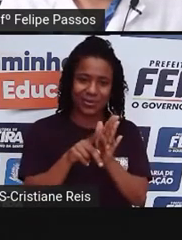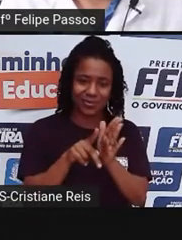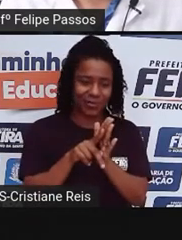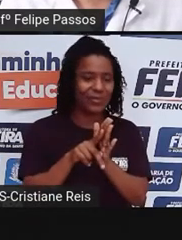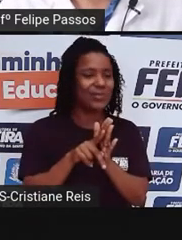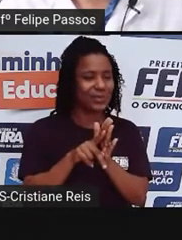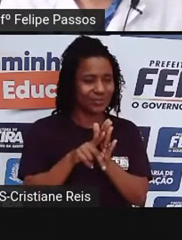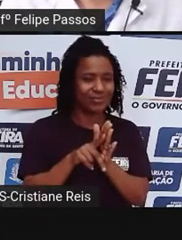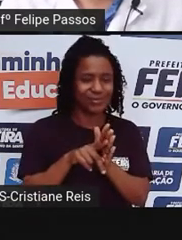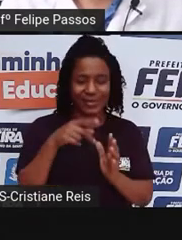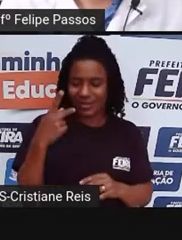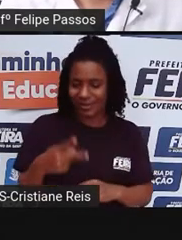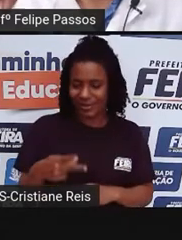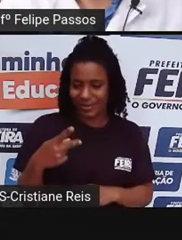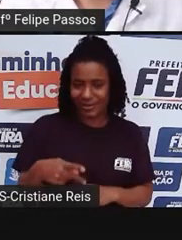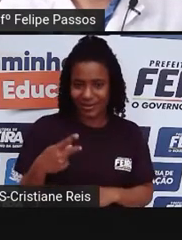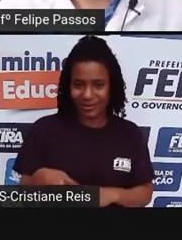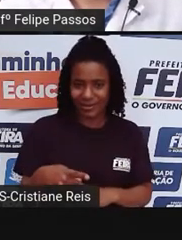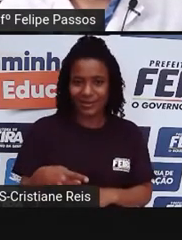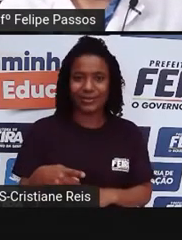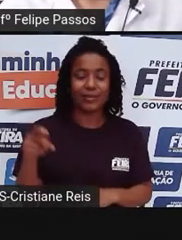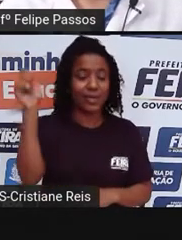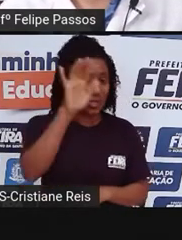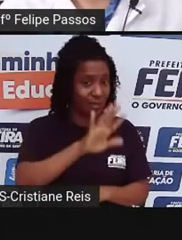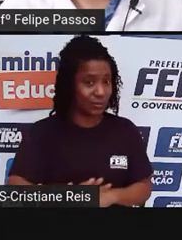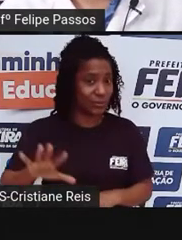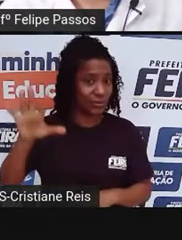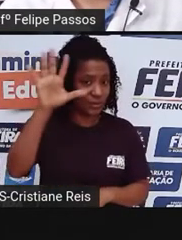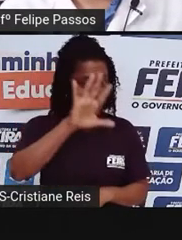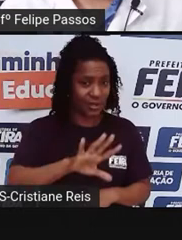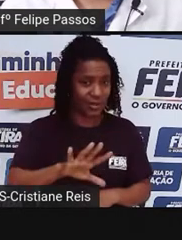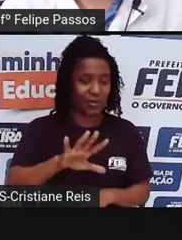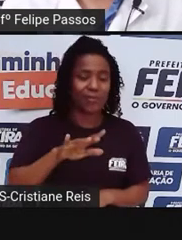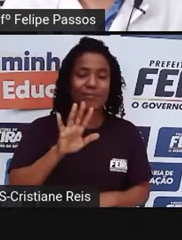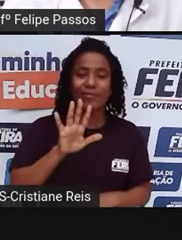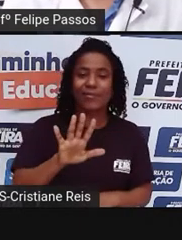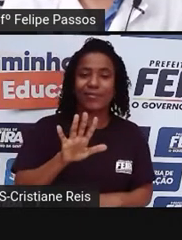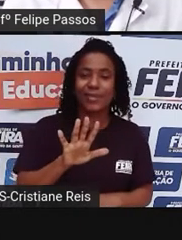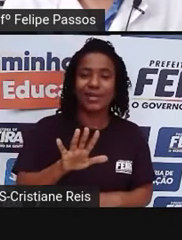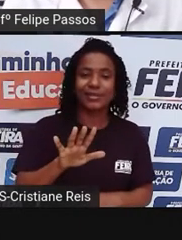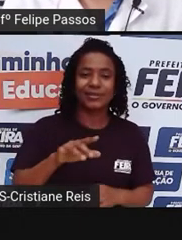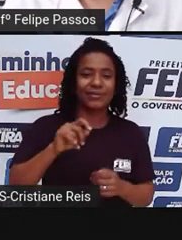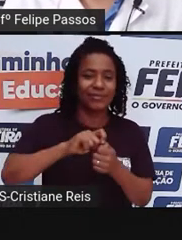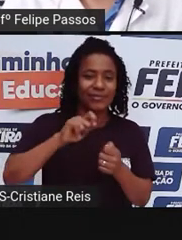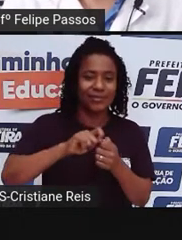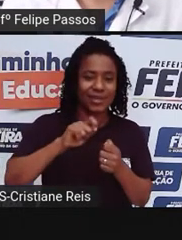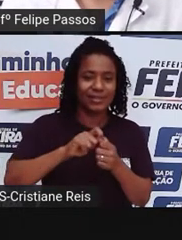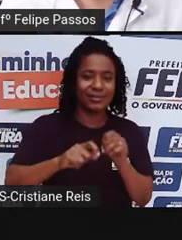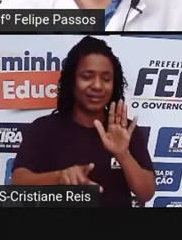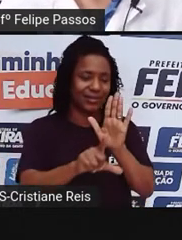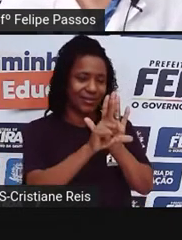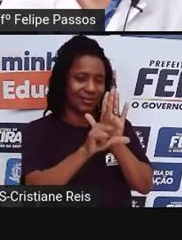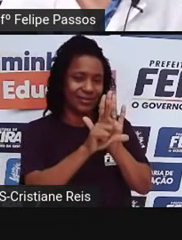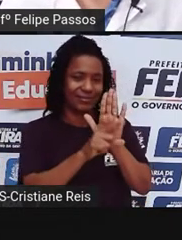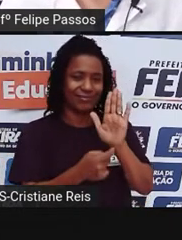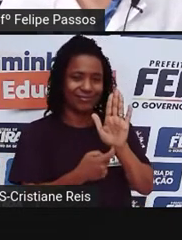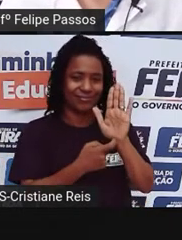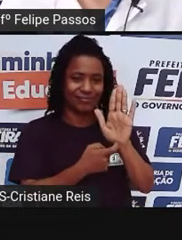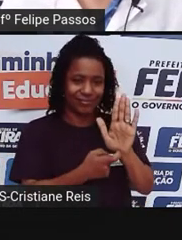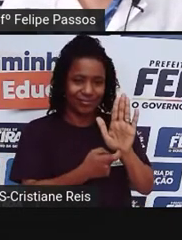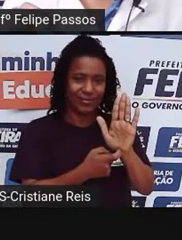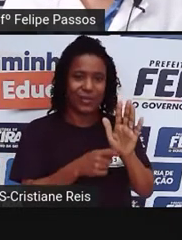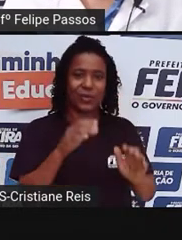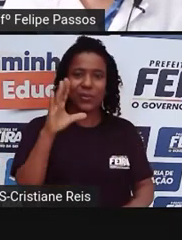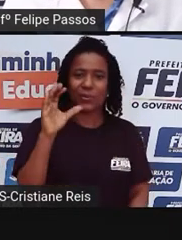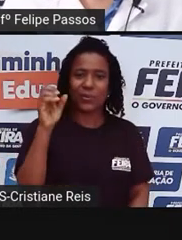Ele é que nem o CONTRAN, é a nível nacional, só que ele é focado na execução das leis. Então, o CONTRAN,